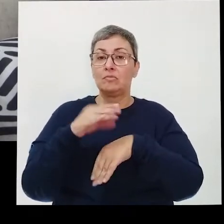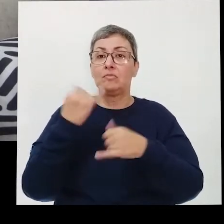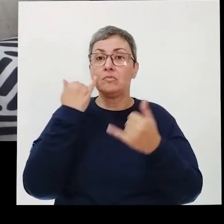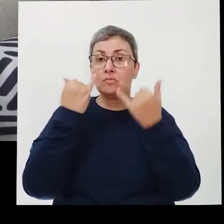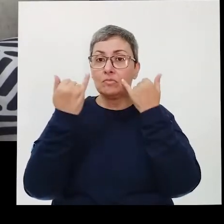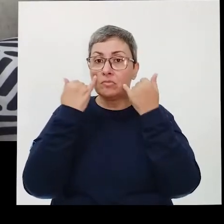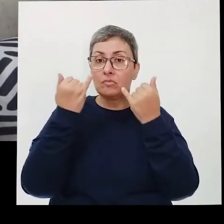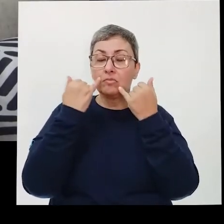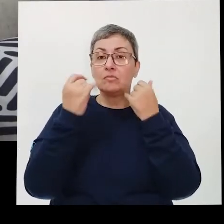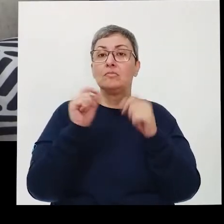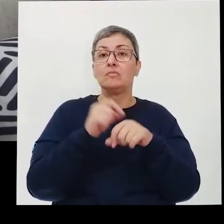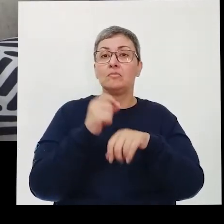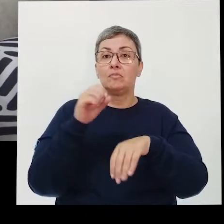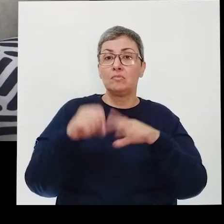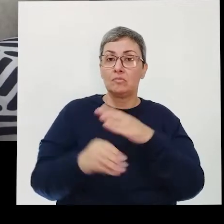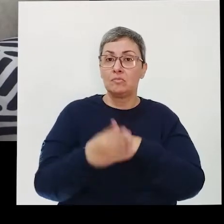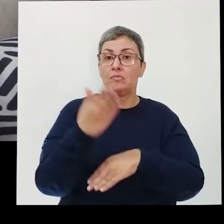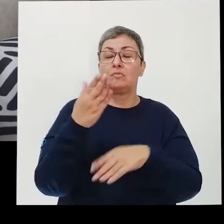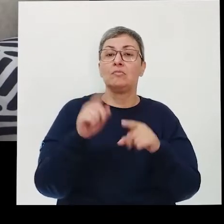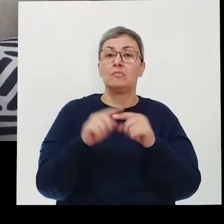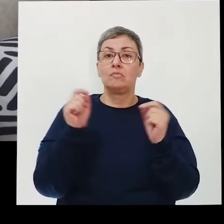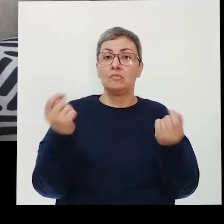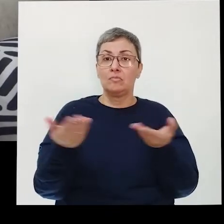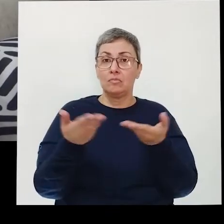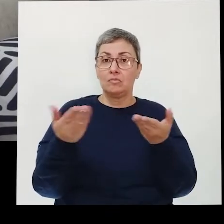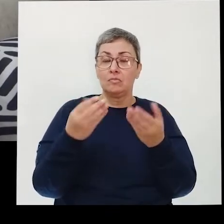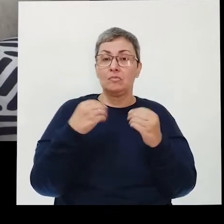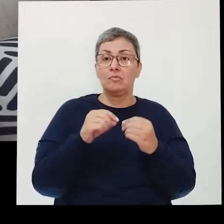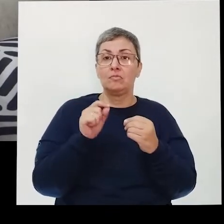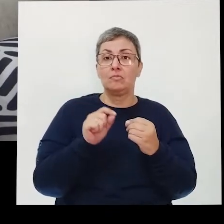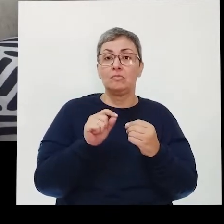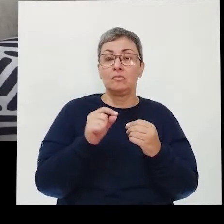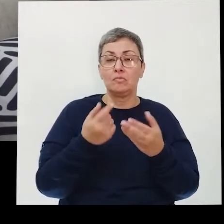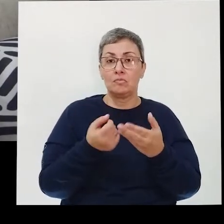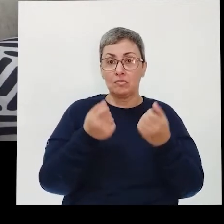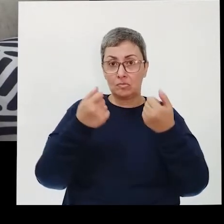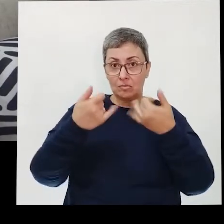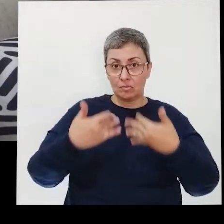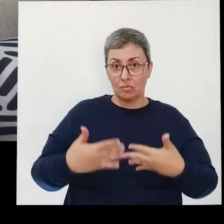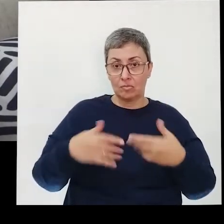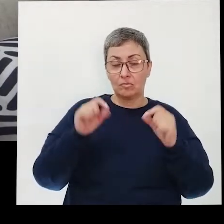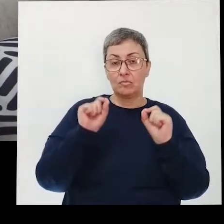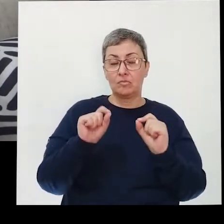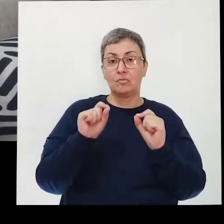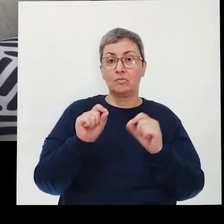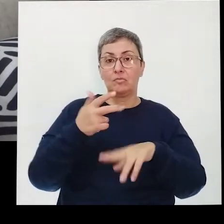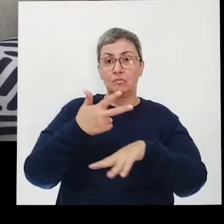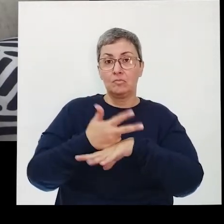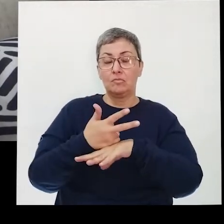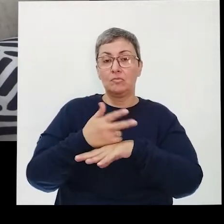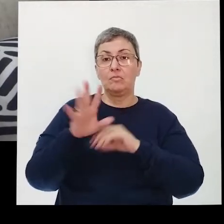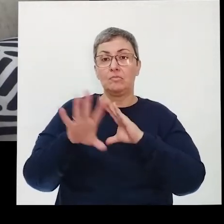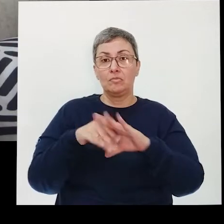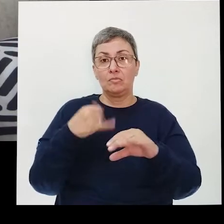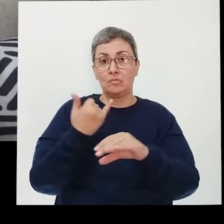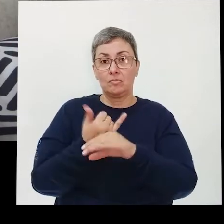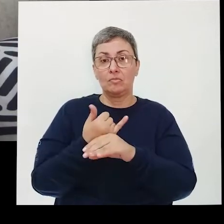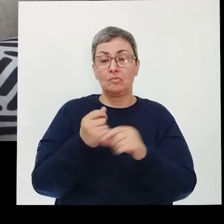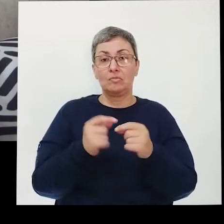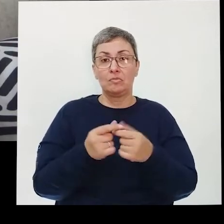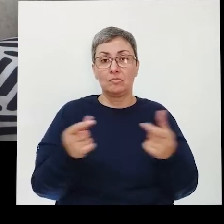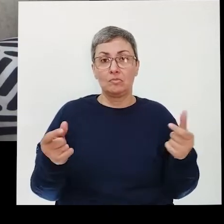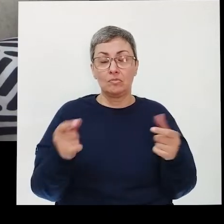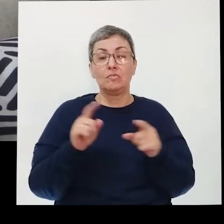de matérias, de podcasts, que a gente vai deixar tudo na descrição do nosso vídeo no YouTube, os links ali.